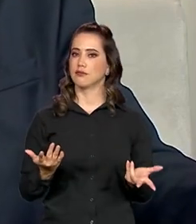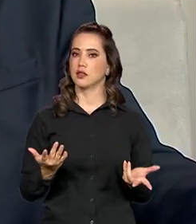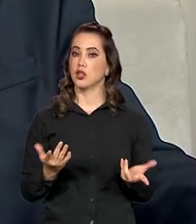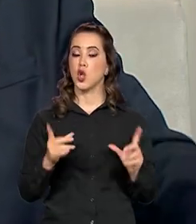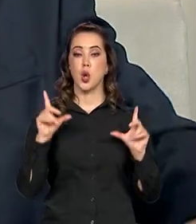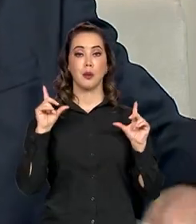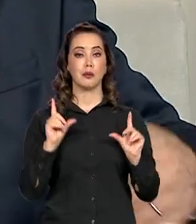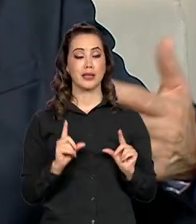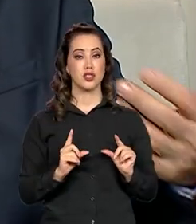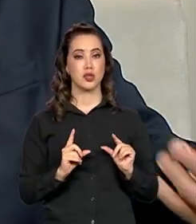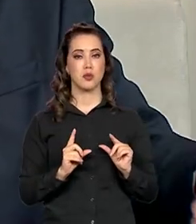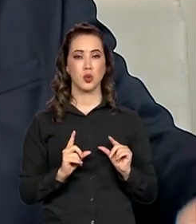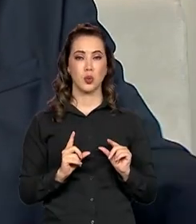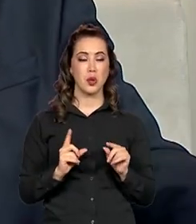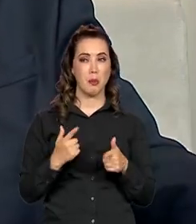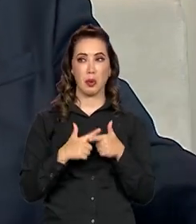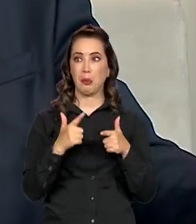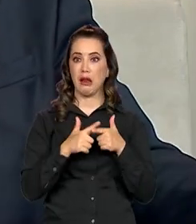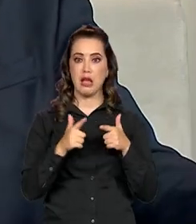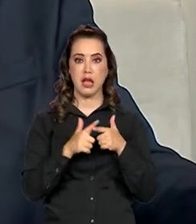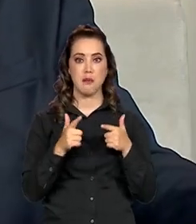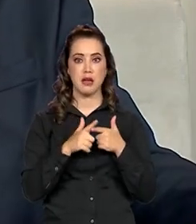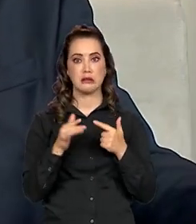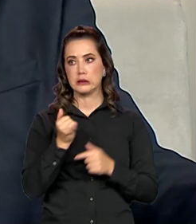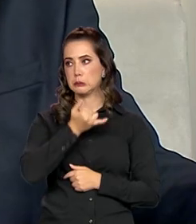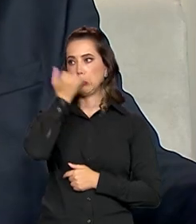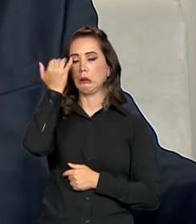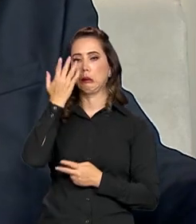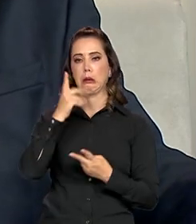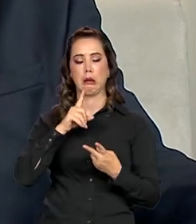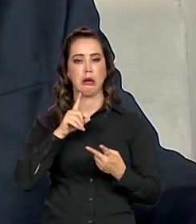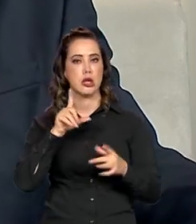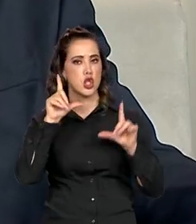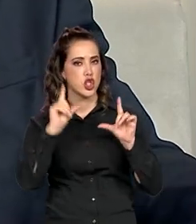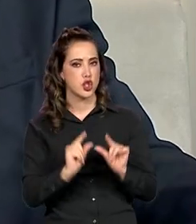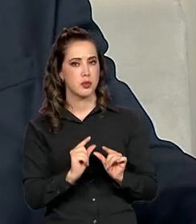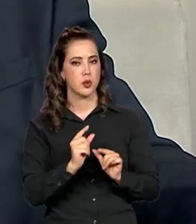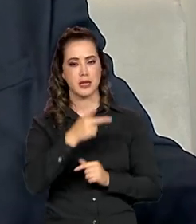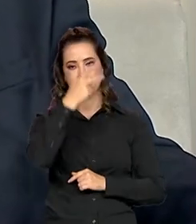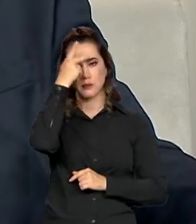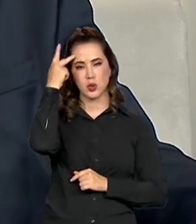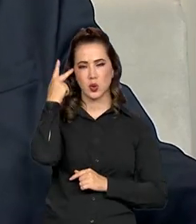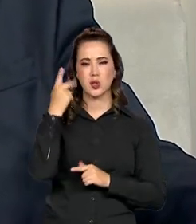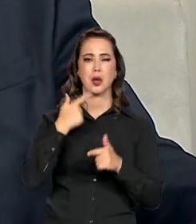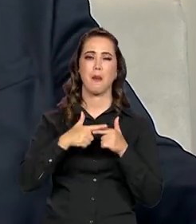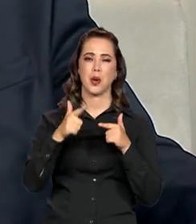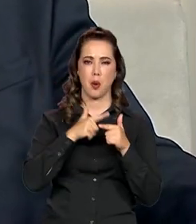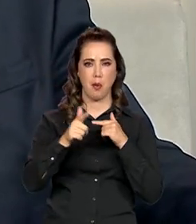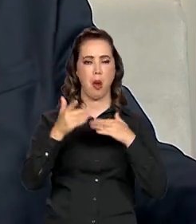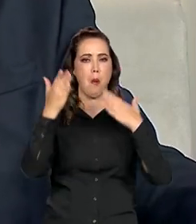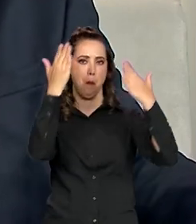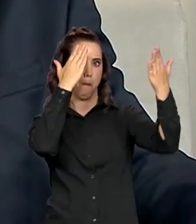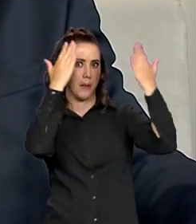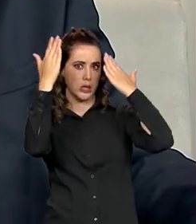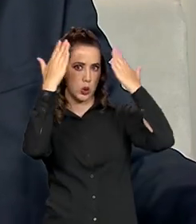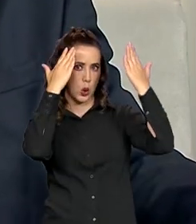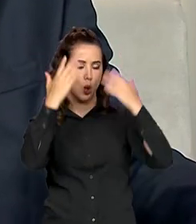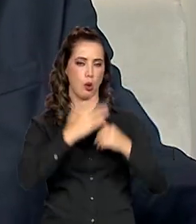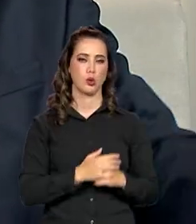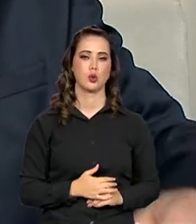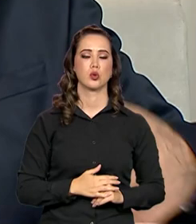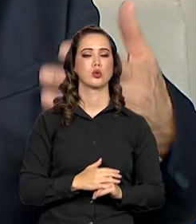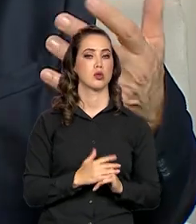diminui a quantidade de acidente, ele diminui a quantidade de pessoas que possam adquirir uma doença psíquica, por exemplo,